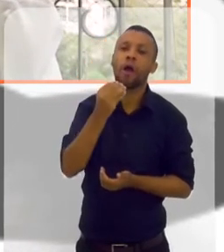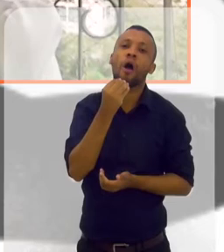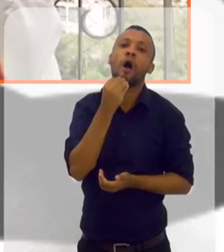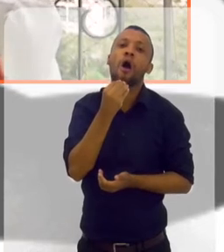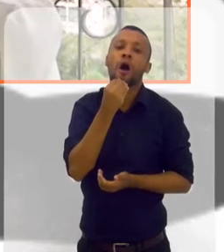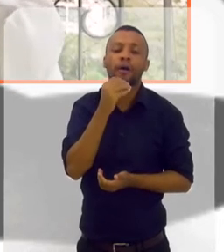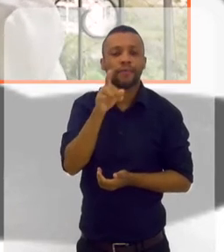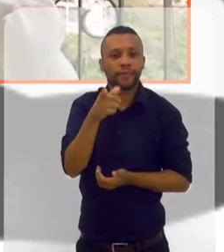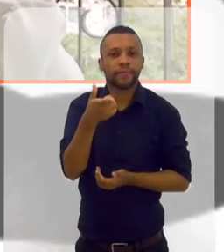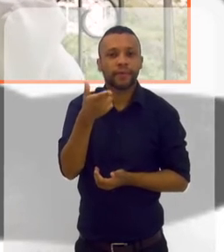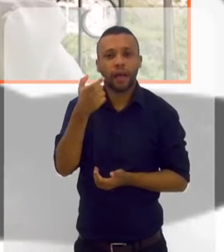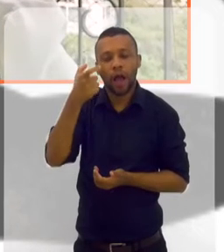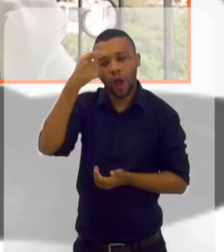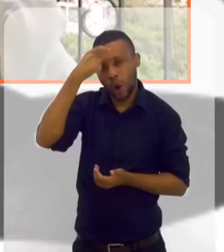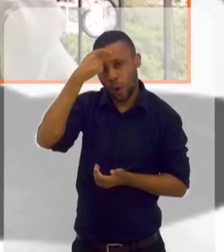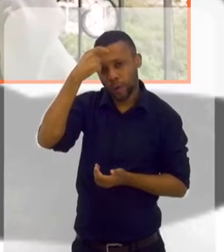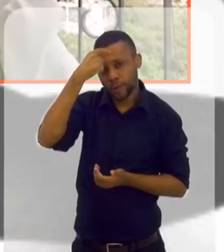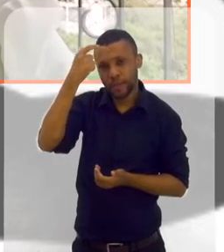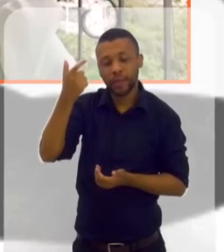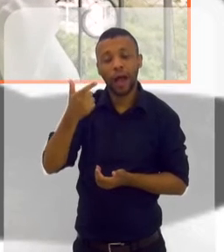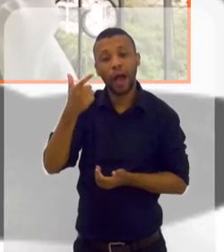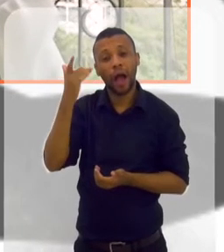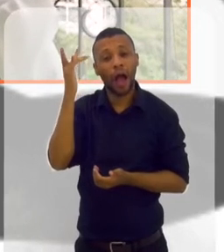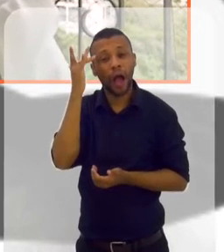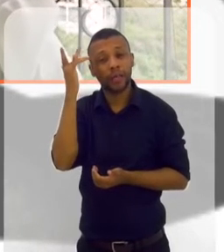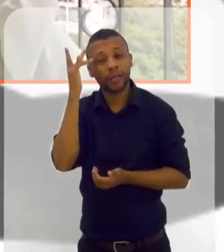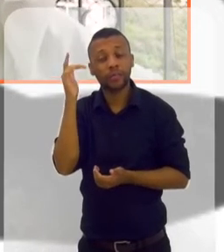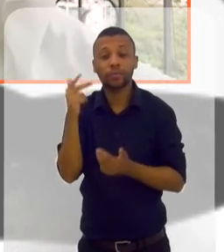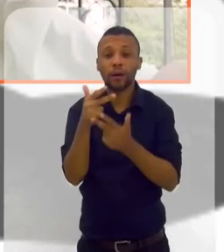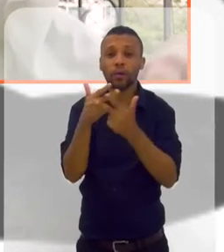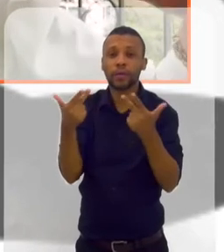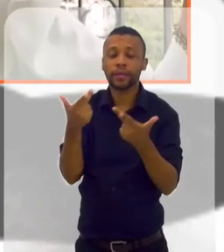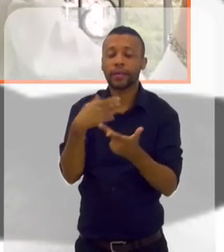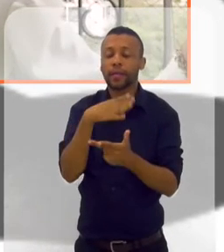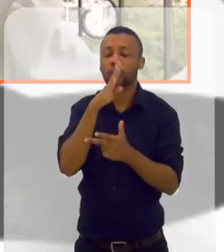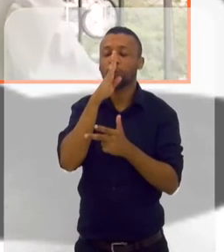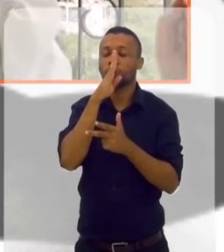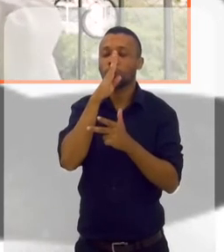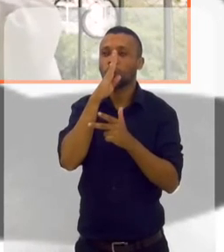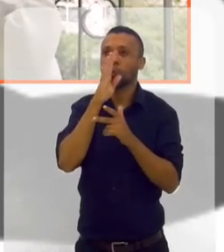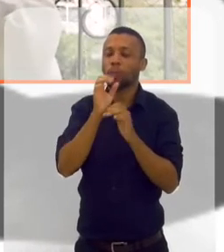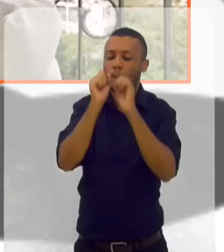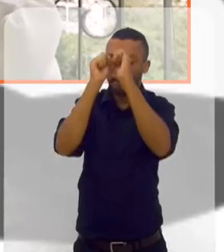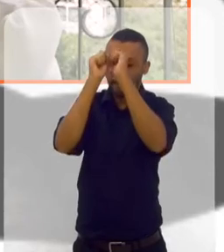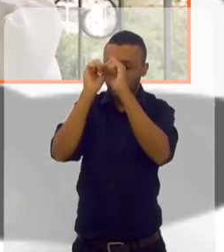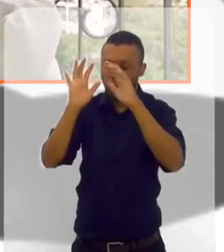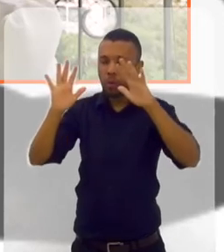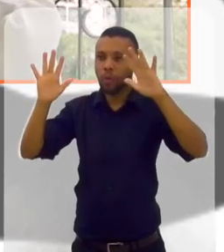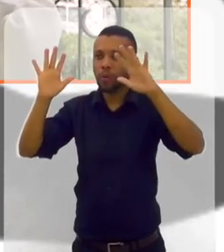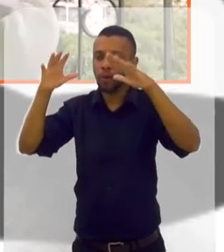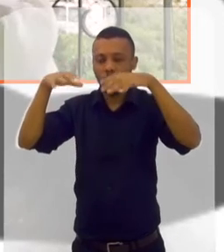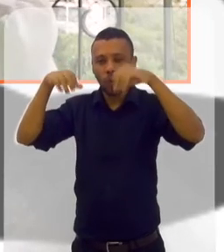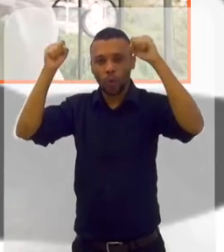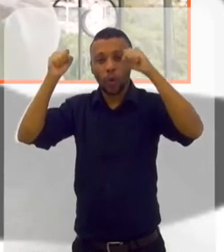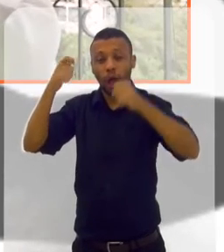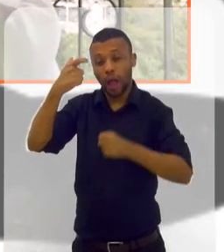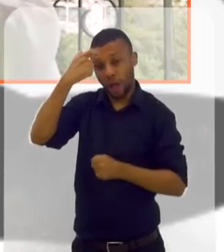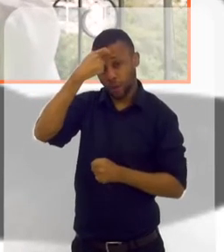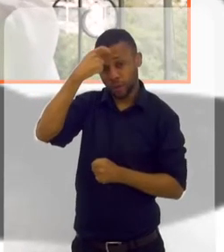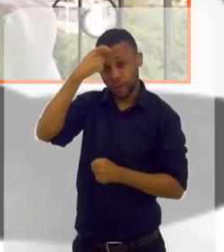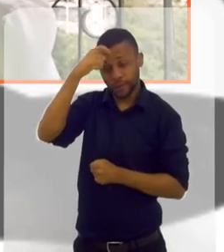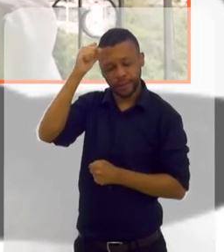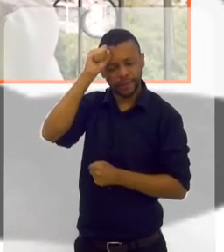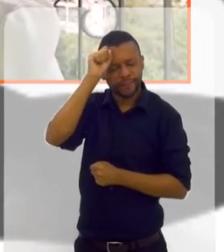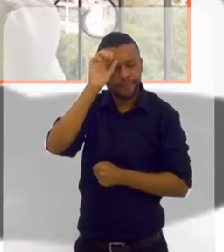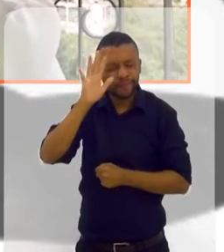que é um estado, você fica totalmente consciente, tá? As pessoas acham, ah, eu achei que ia ser um negócio que ia ficar fora da realidade. Não. É um estado consciente, você